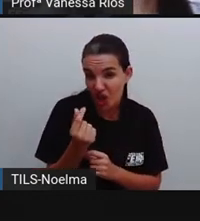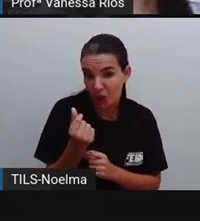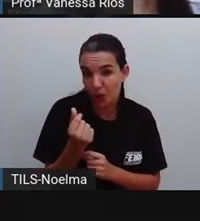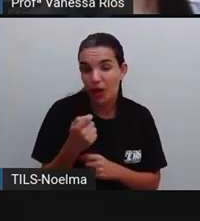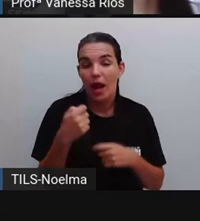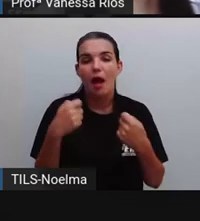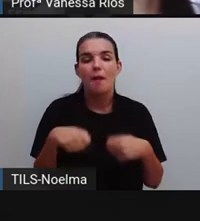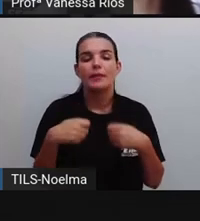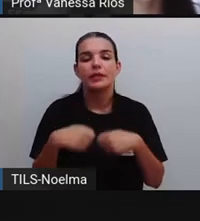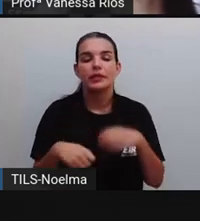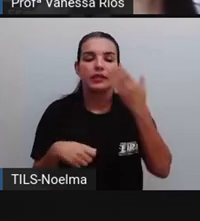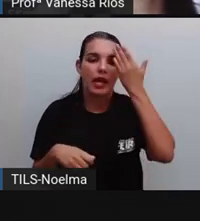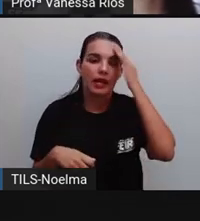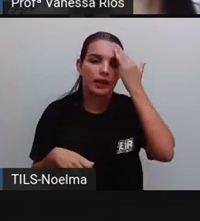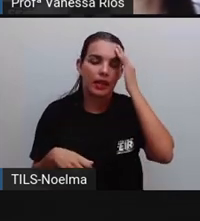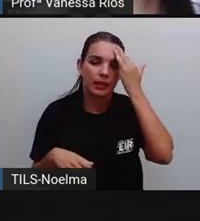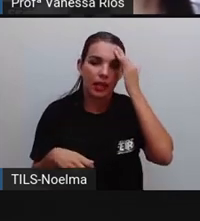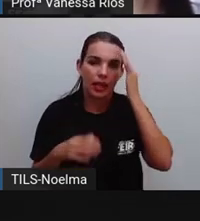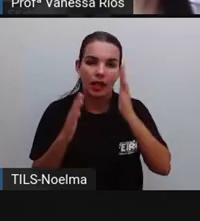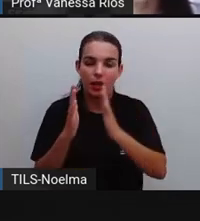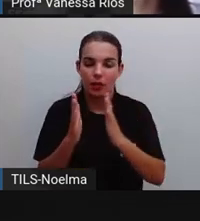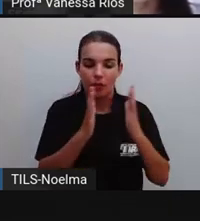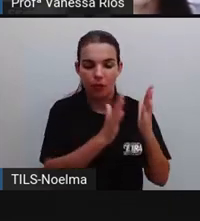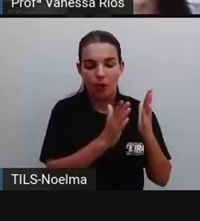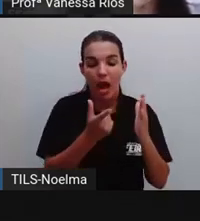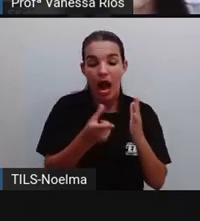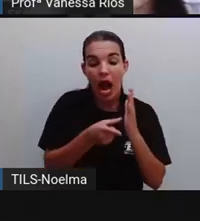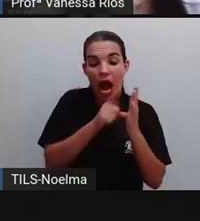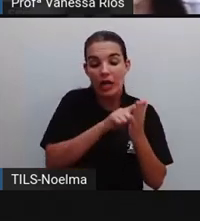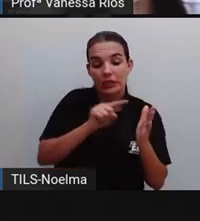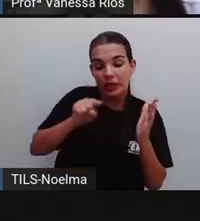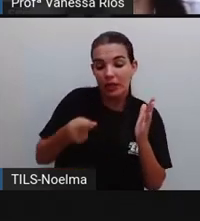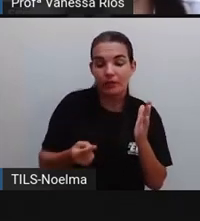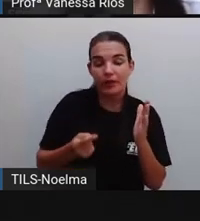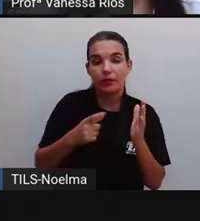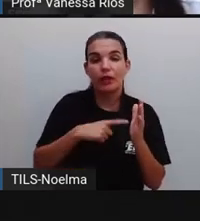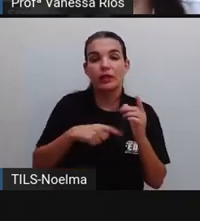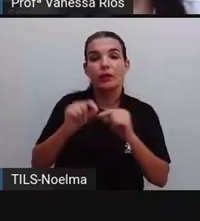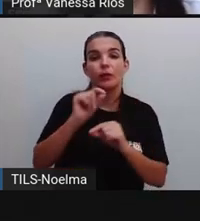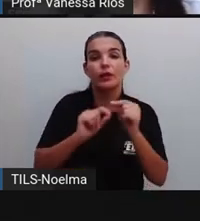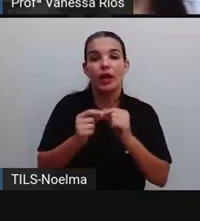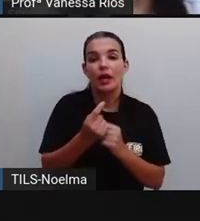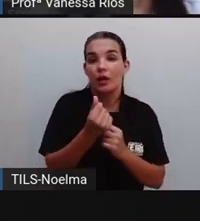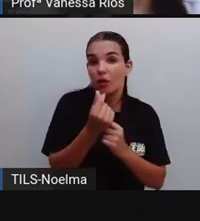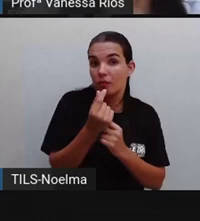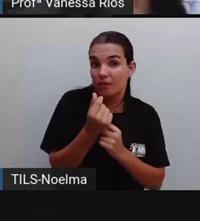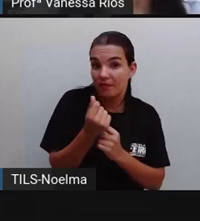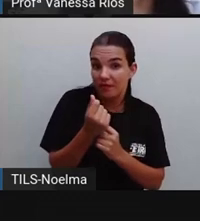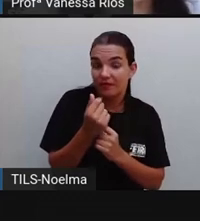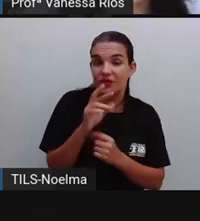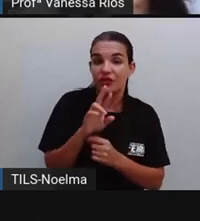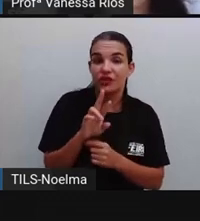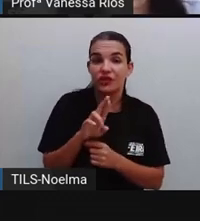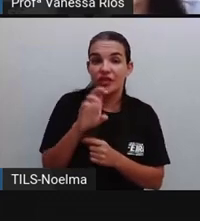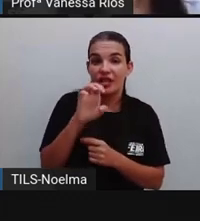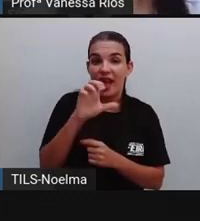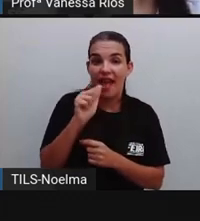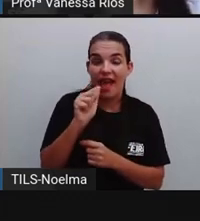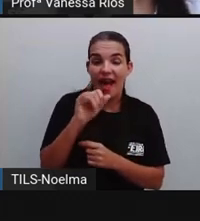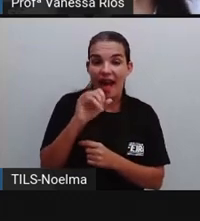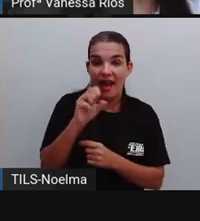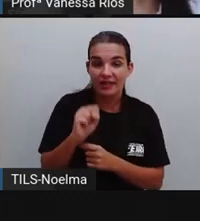precisa entender aí que a parte que está antes da vírgula, né? Corresponde ao valor de reais ou real.